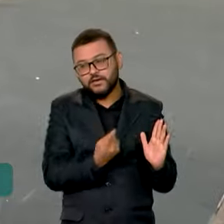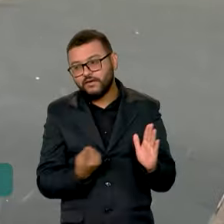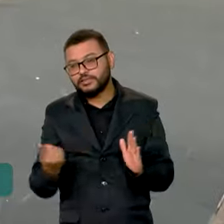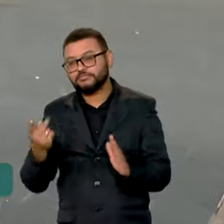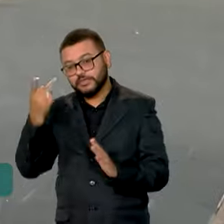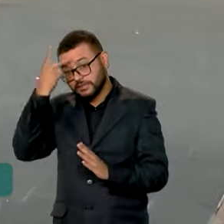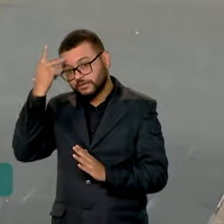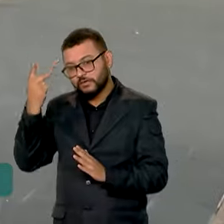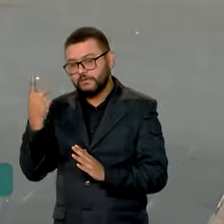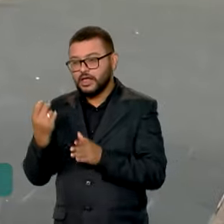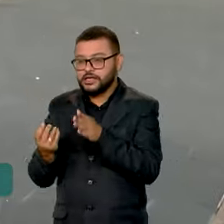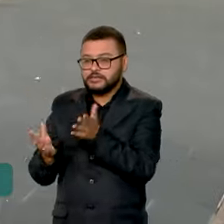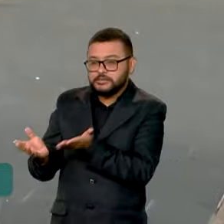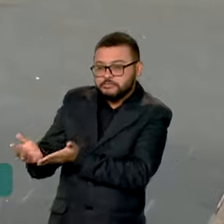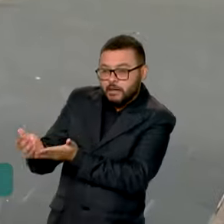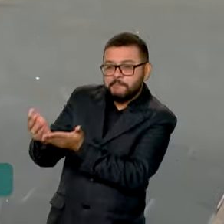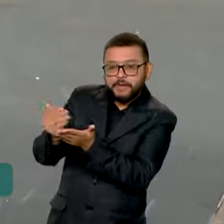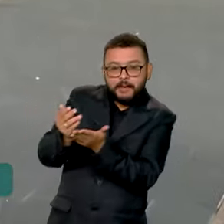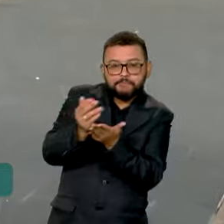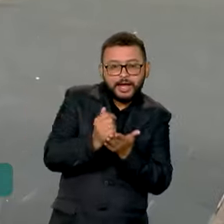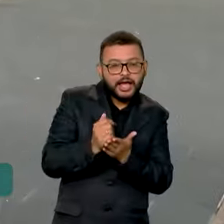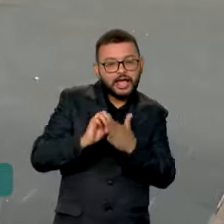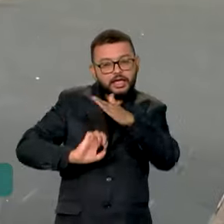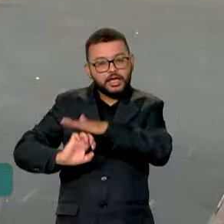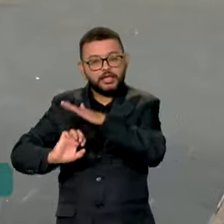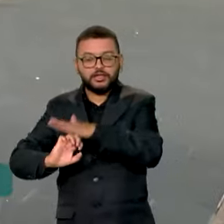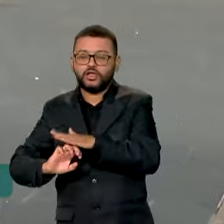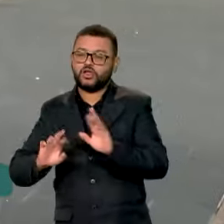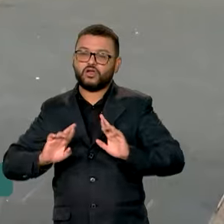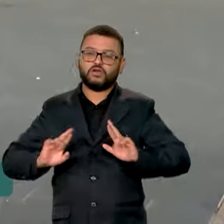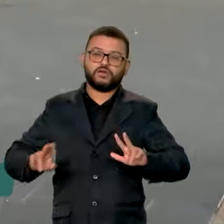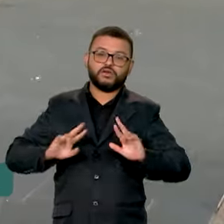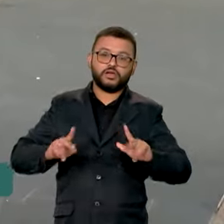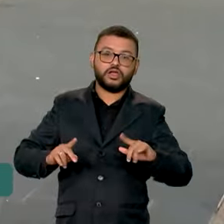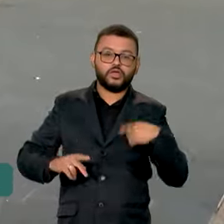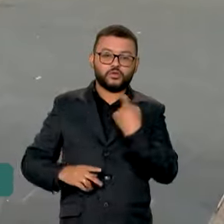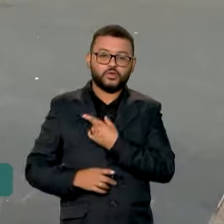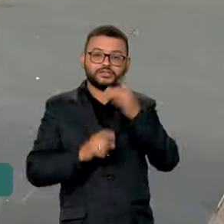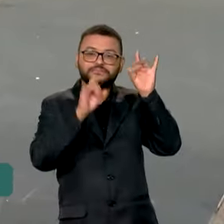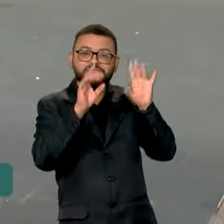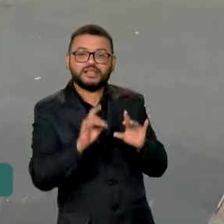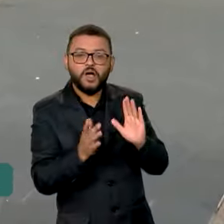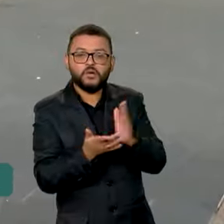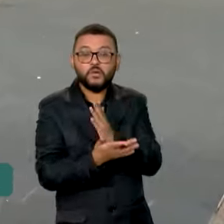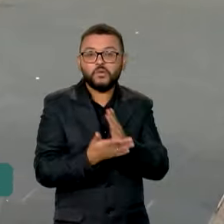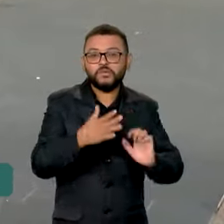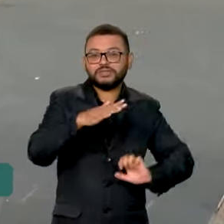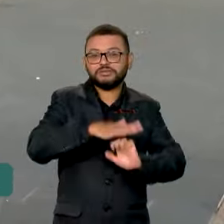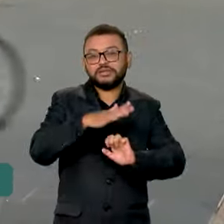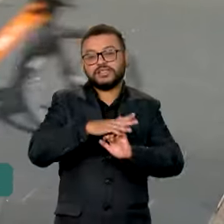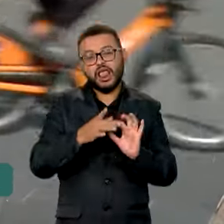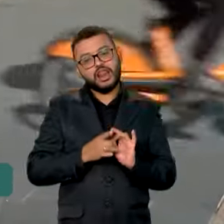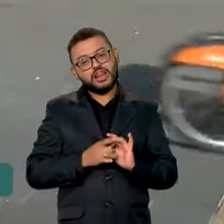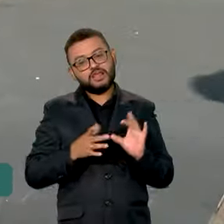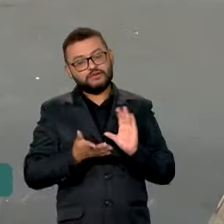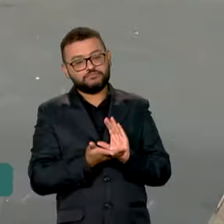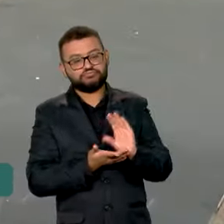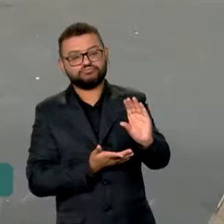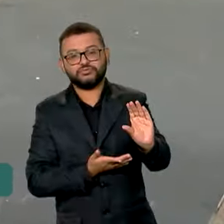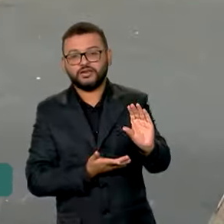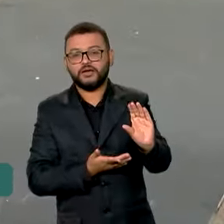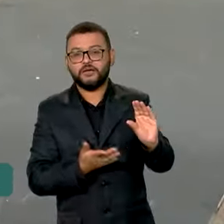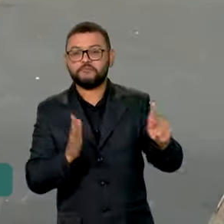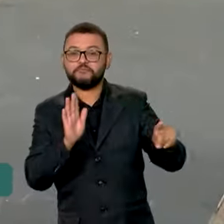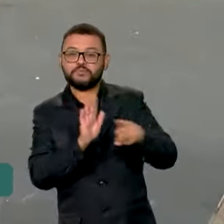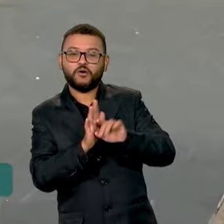produtores começarem a captar os recursos junto com as empresas, nos programas especiais, algumas empresas já disponibilizam os recursos por